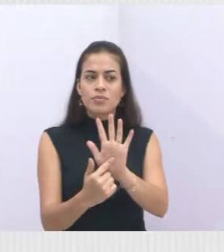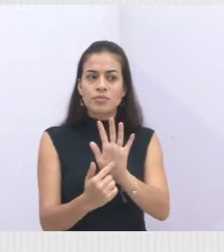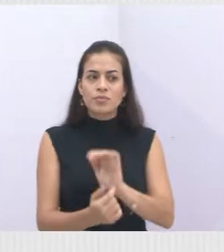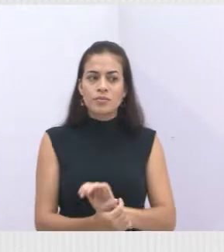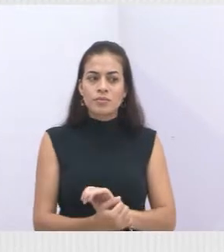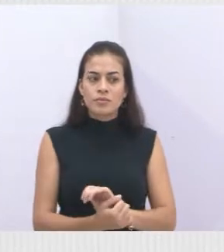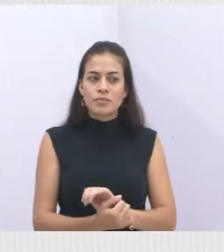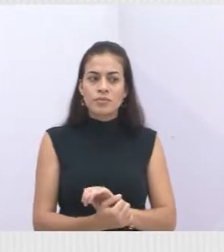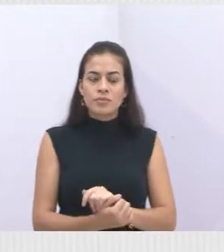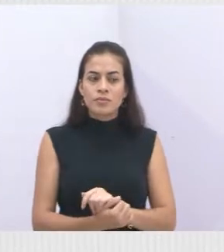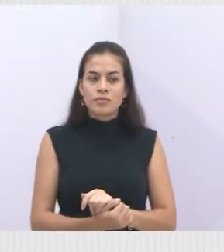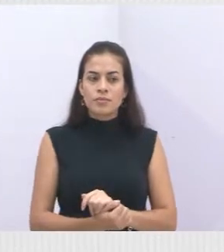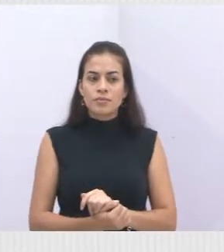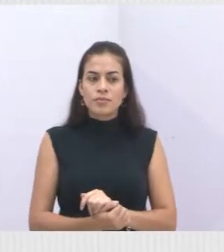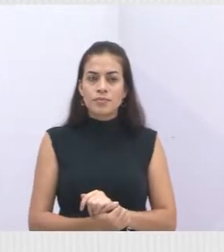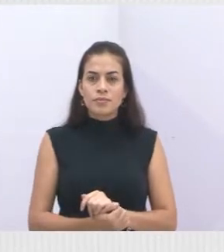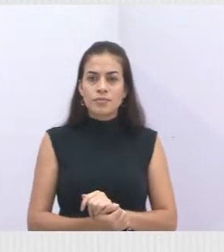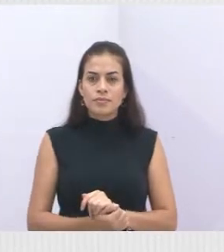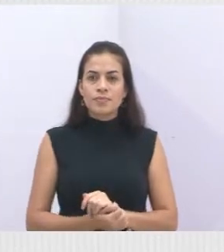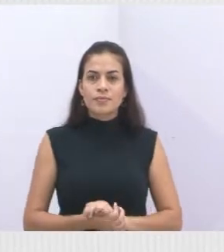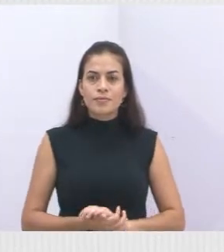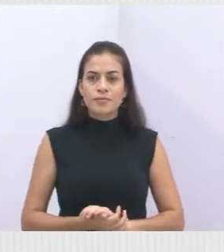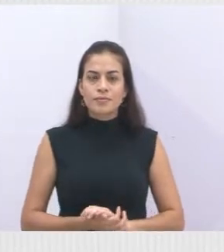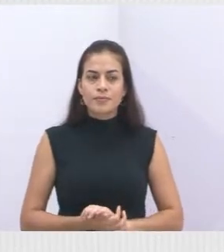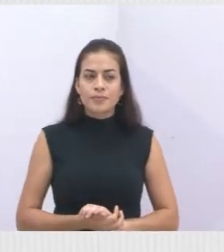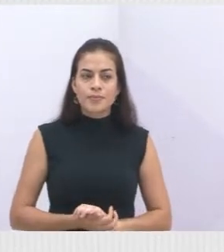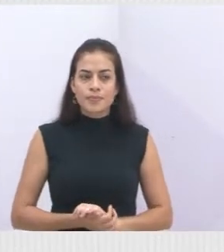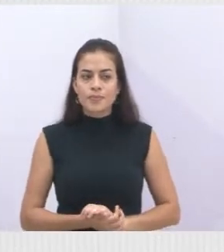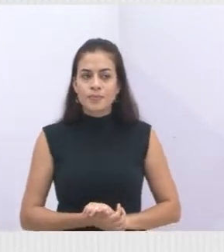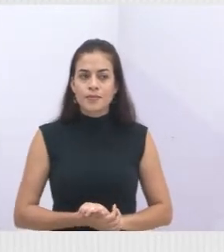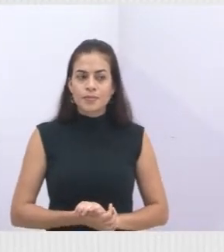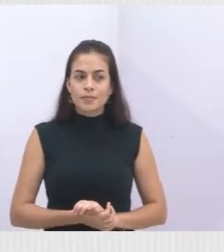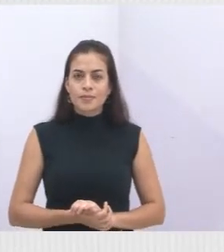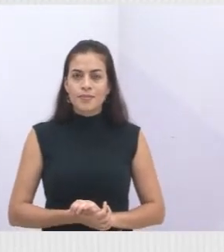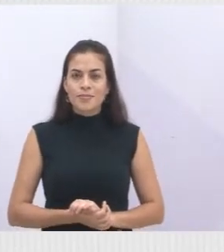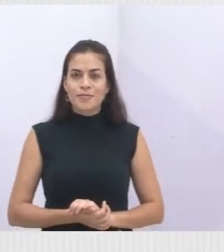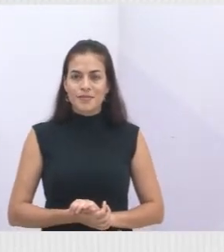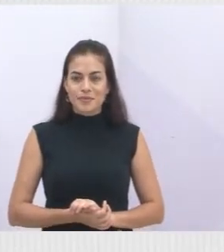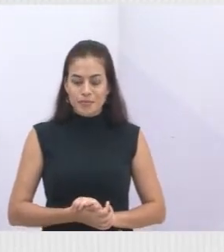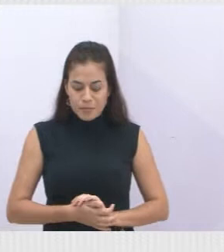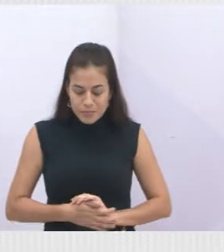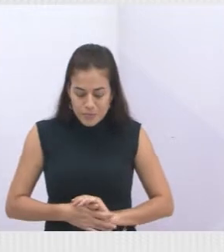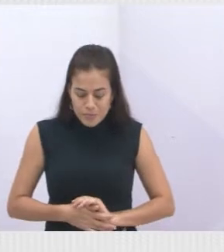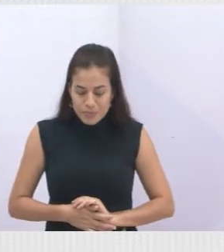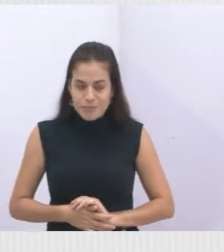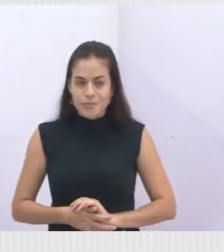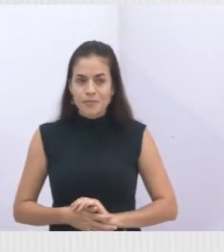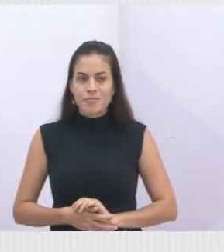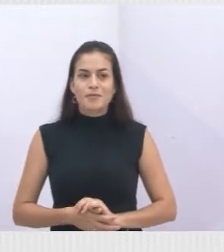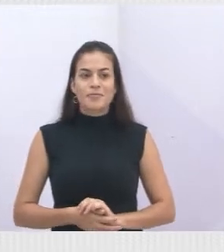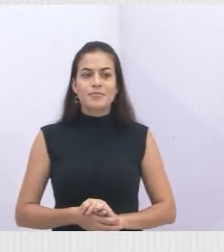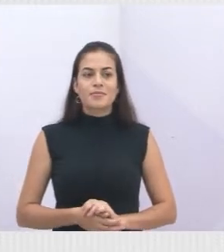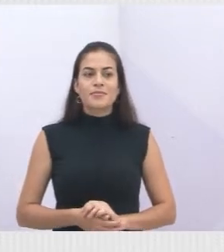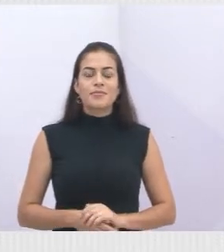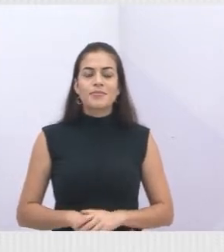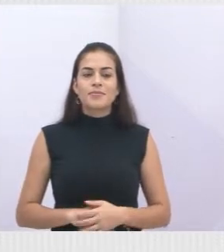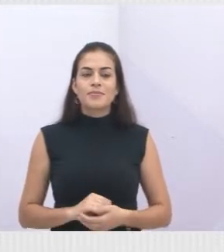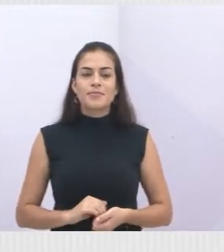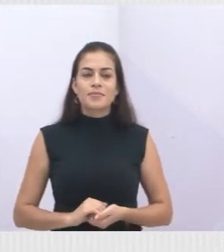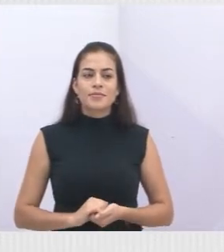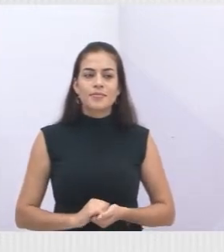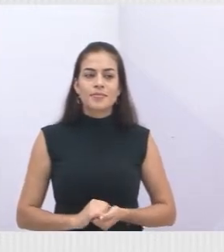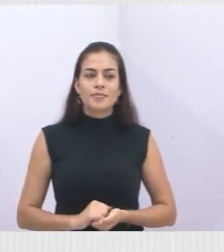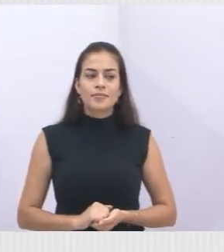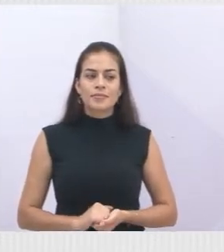trouxe para ilustrar melhor a apresentação. Então,